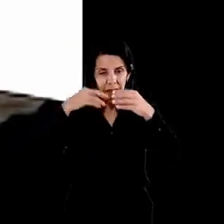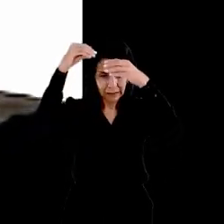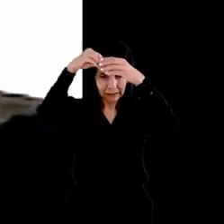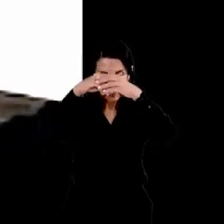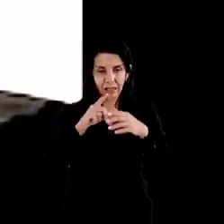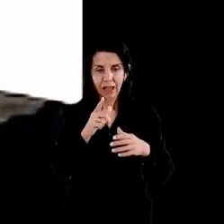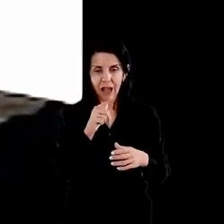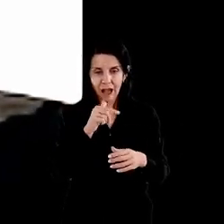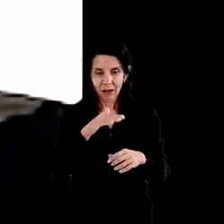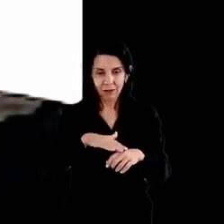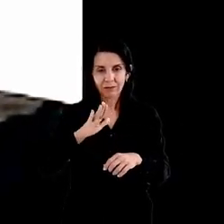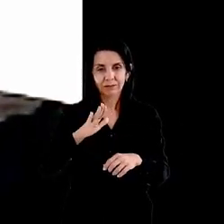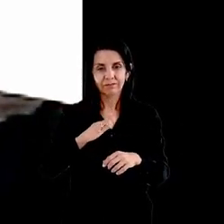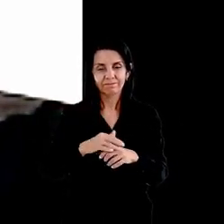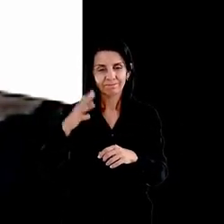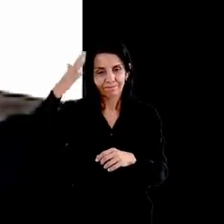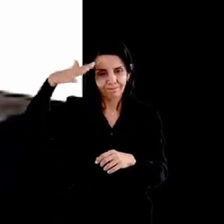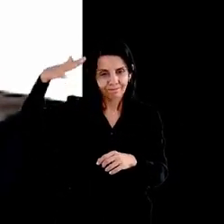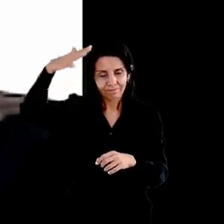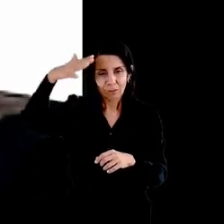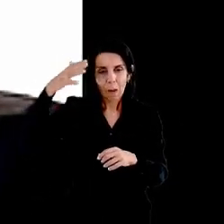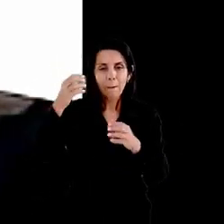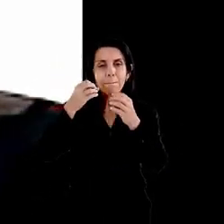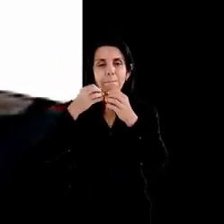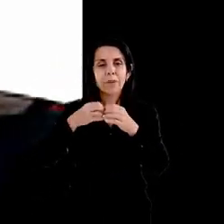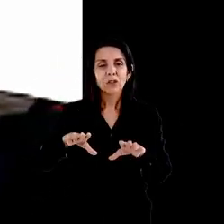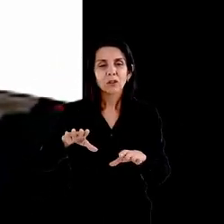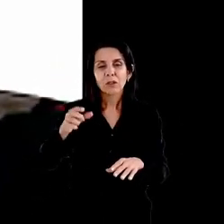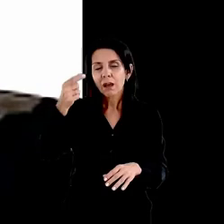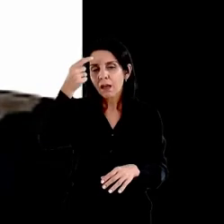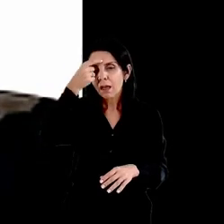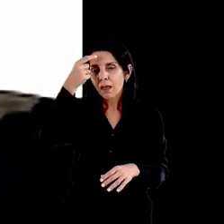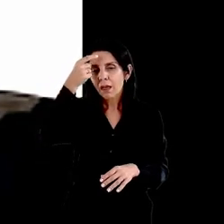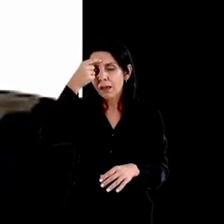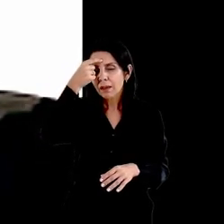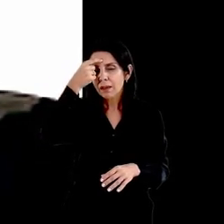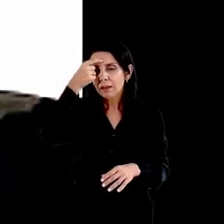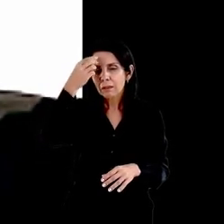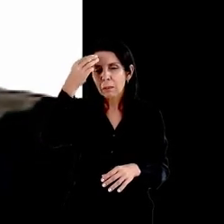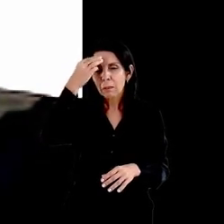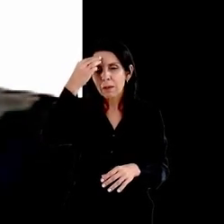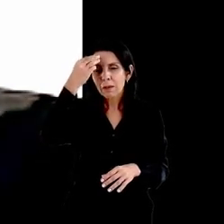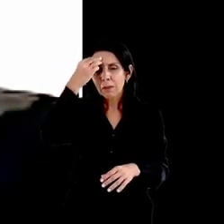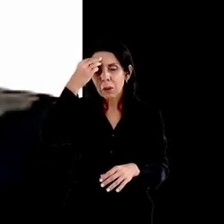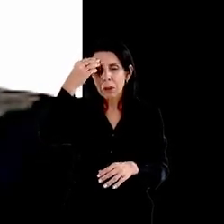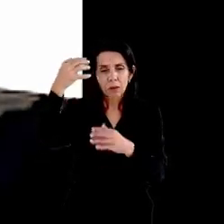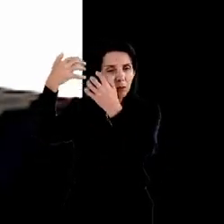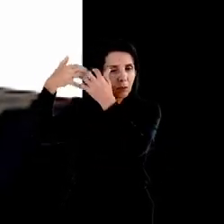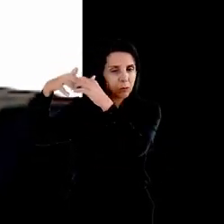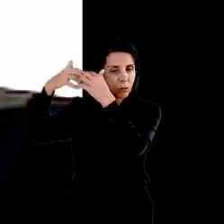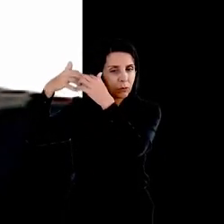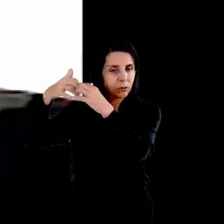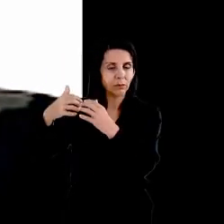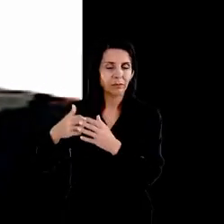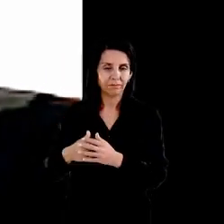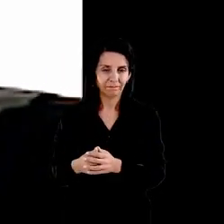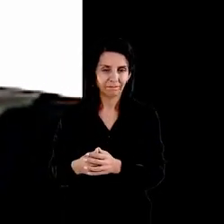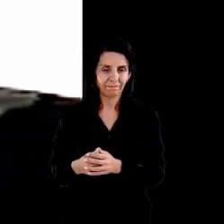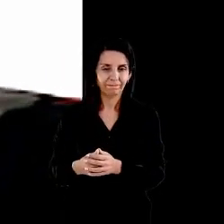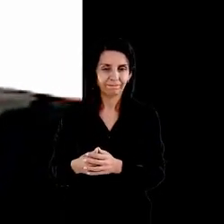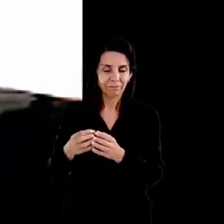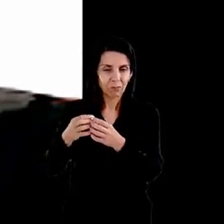irrigado e prejudica as atividades de concentração de leitura e de raciocínio e todos nós sabemos